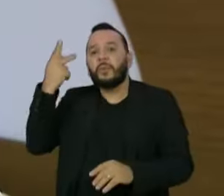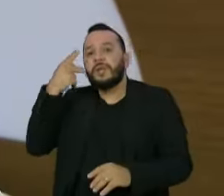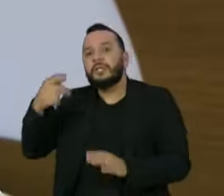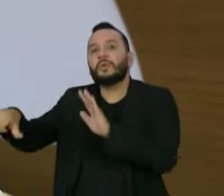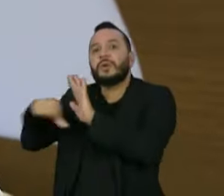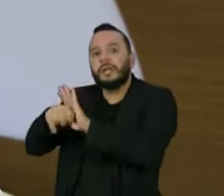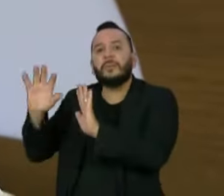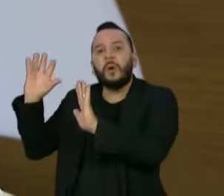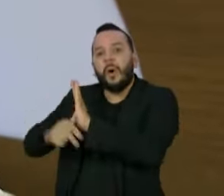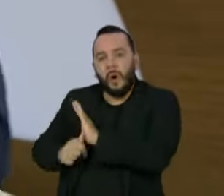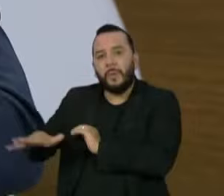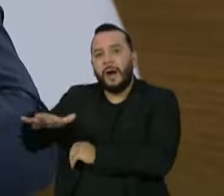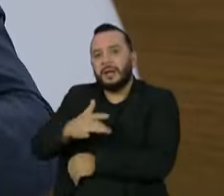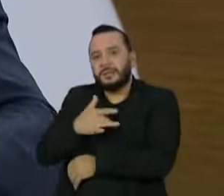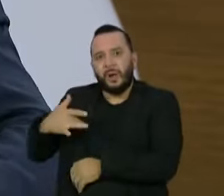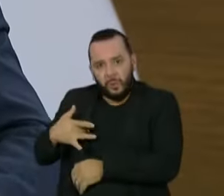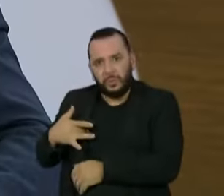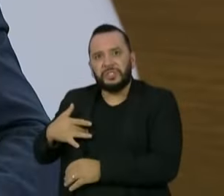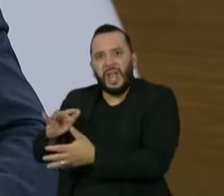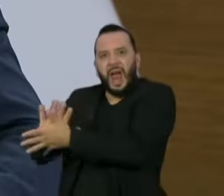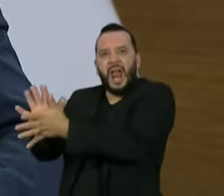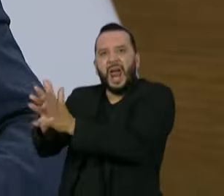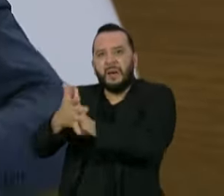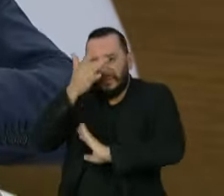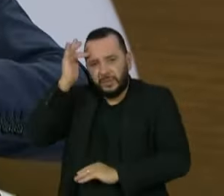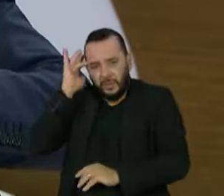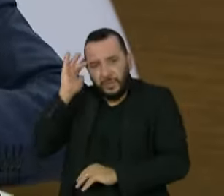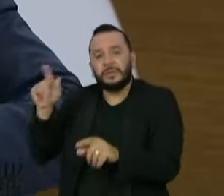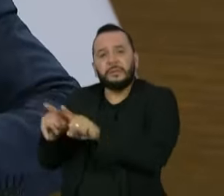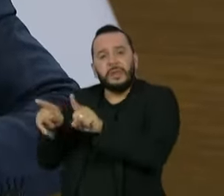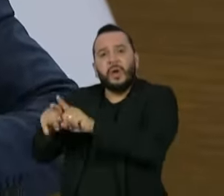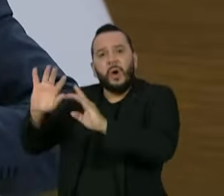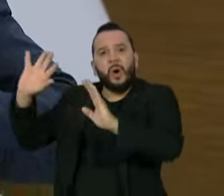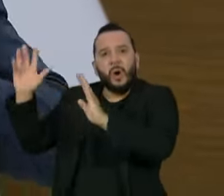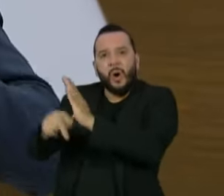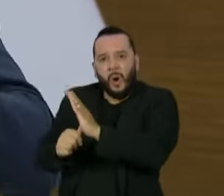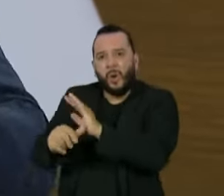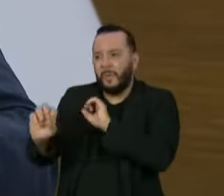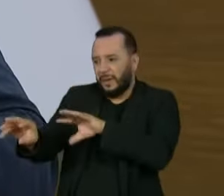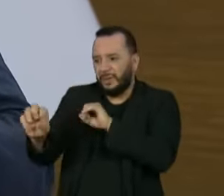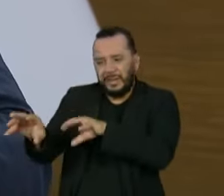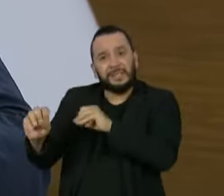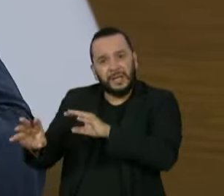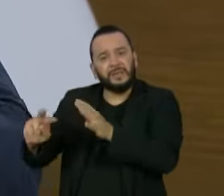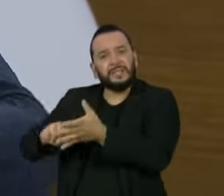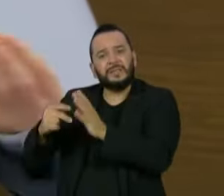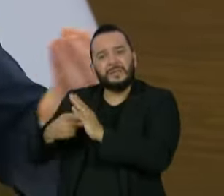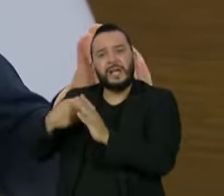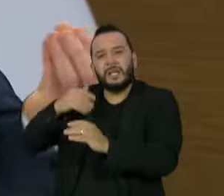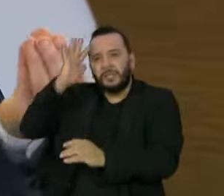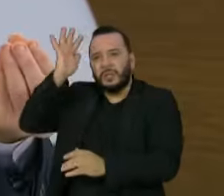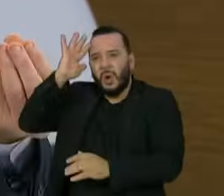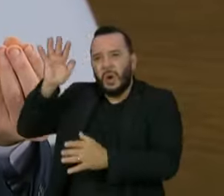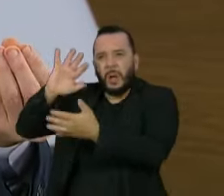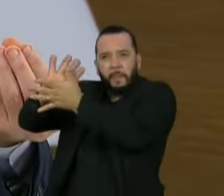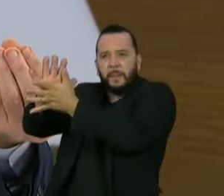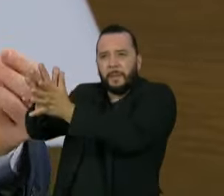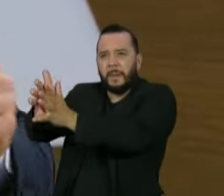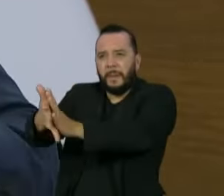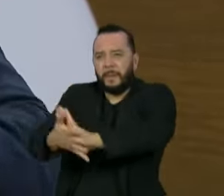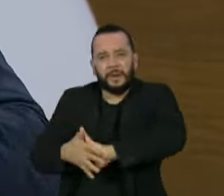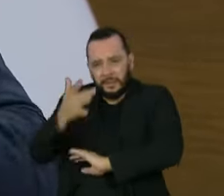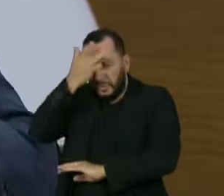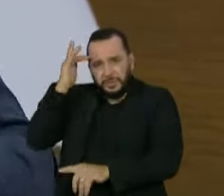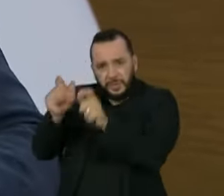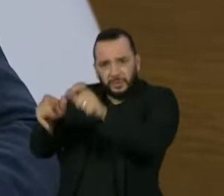Quando se desvia a verba de educação, você está matando o sonho de milhões de jovens. Então, a Operação Lava Jato, ela veio para falar, olha, todos somos iguais perante a lei.